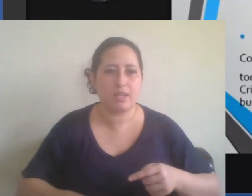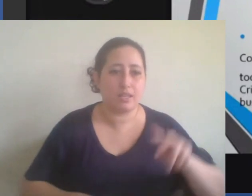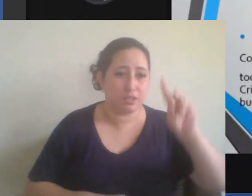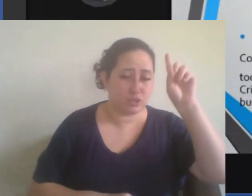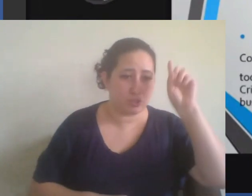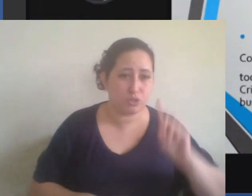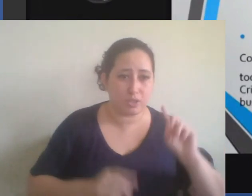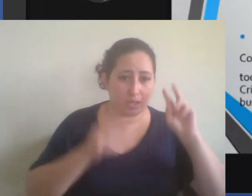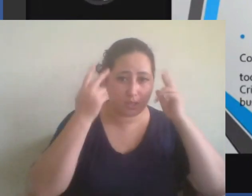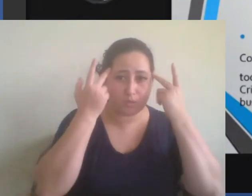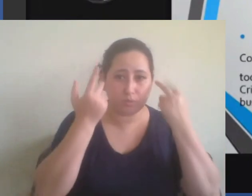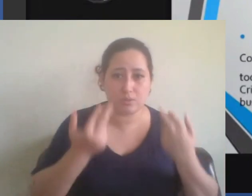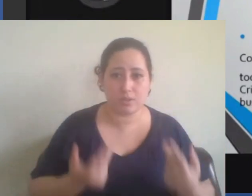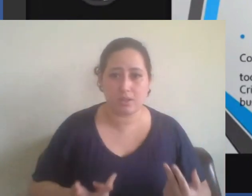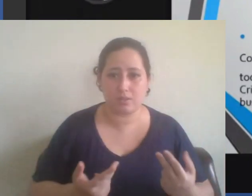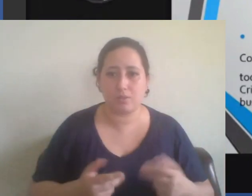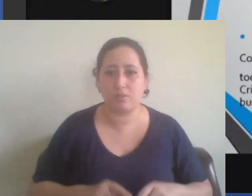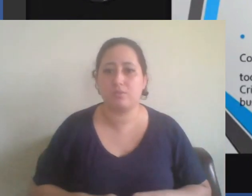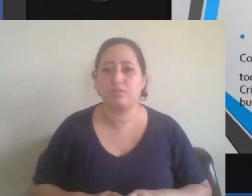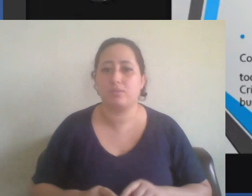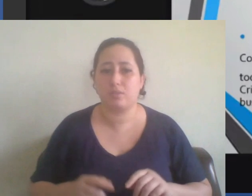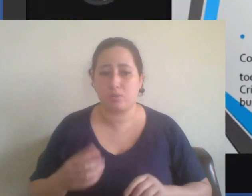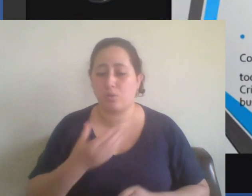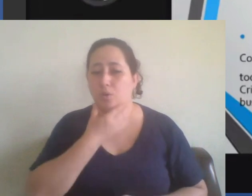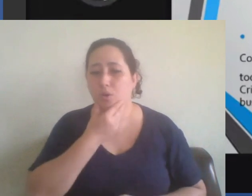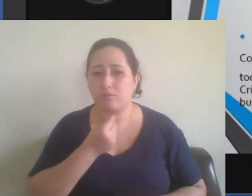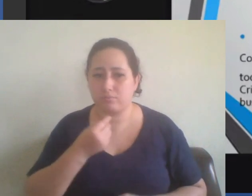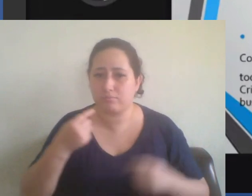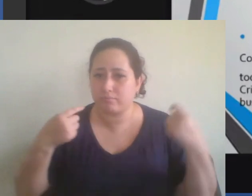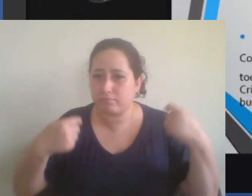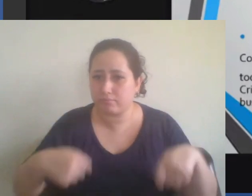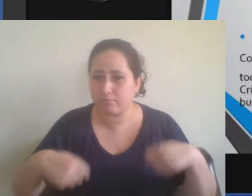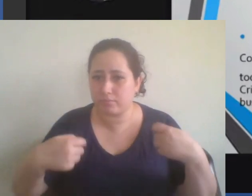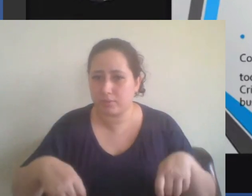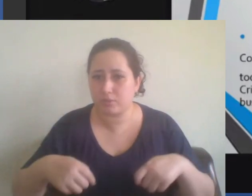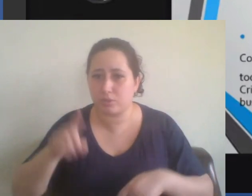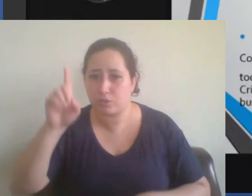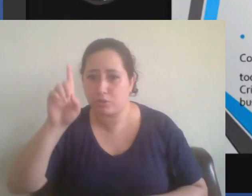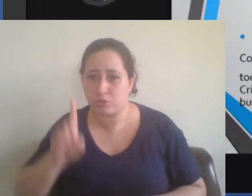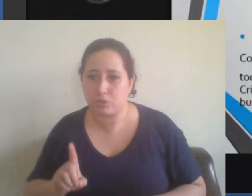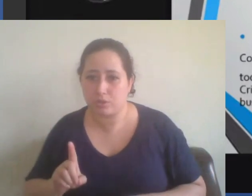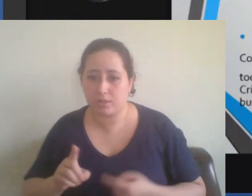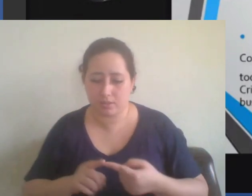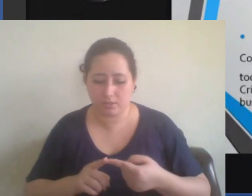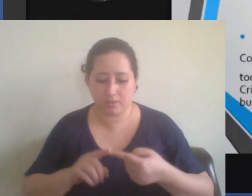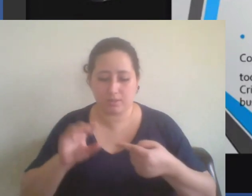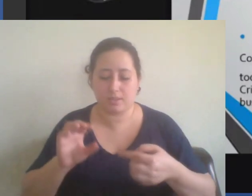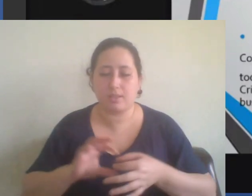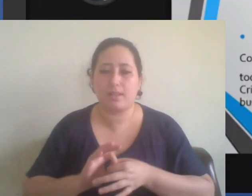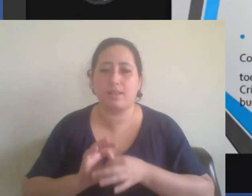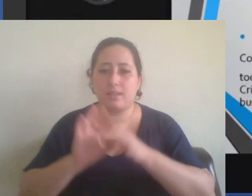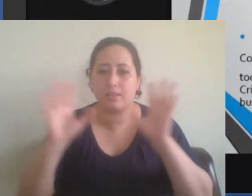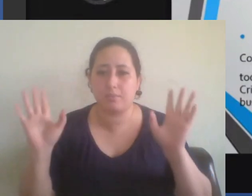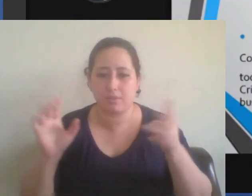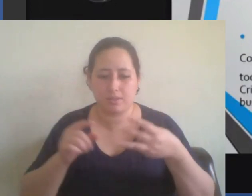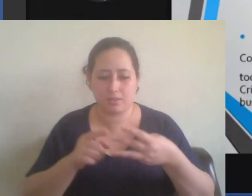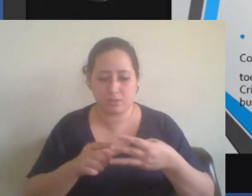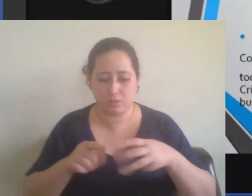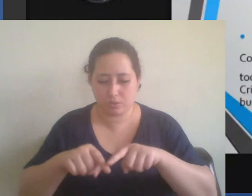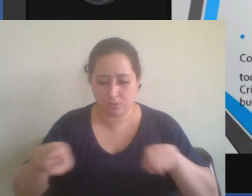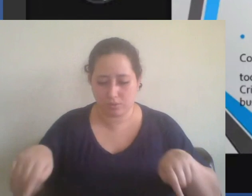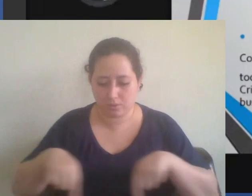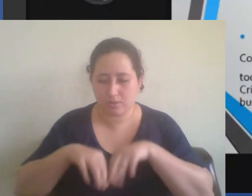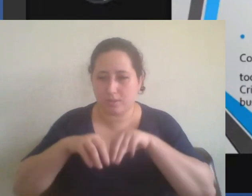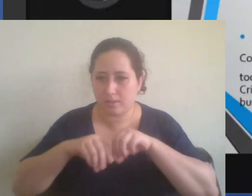e imprescritíveis do homem. Esses direitos são liberdade, propriedade,